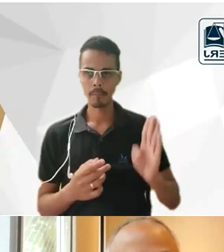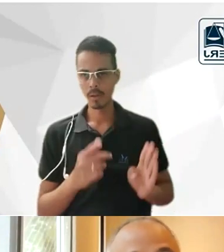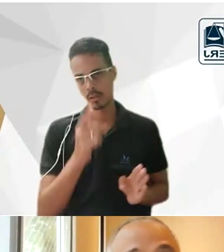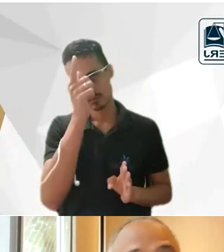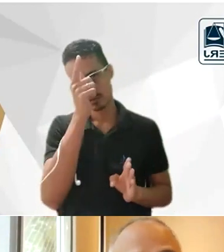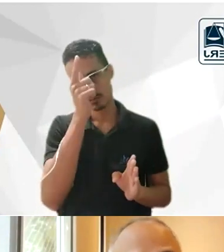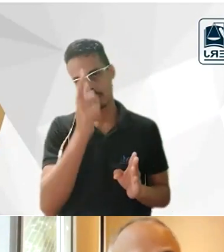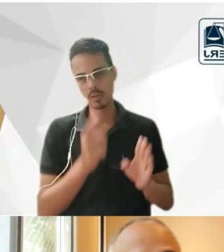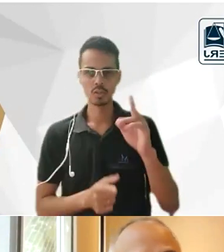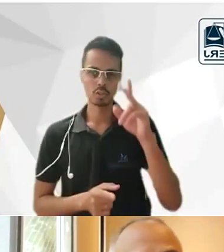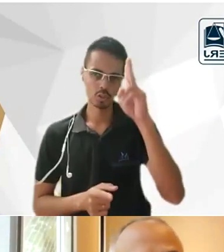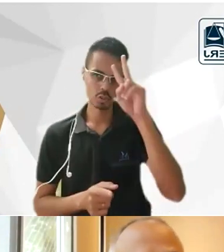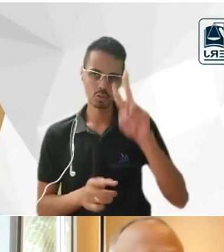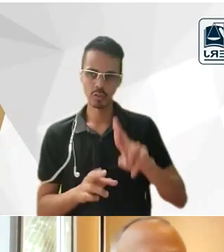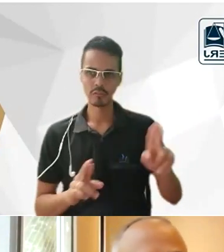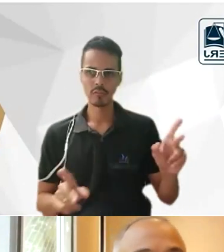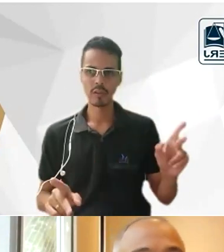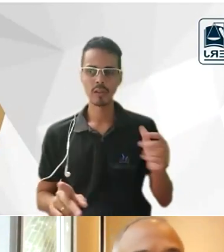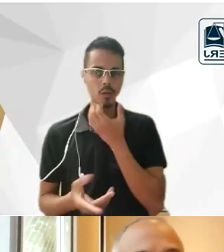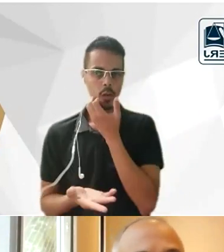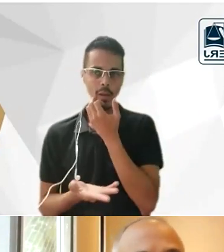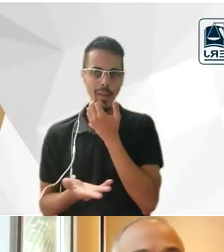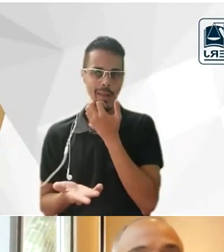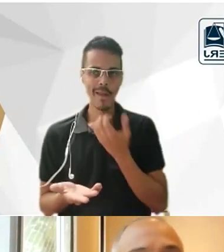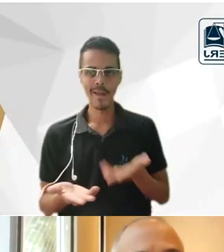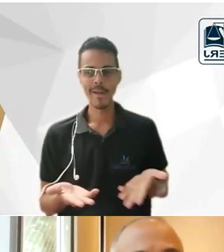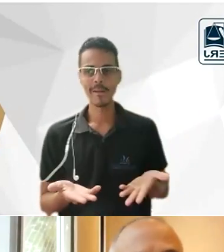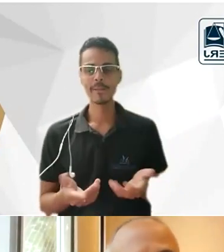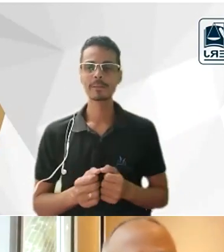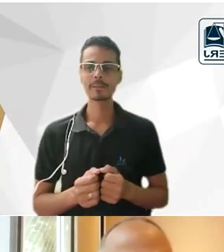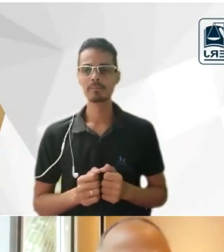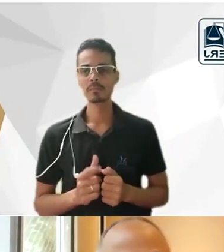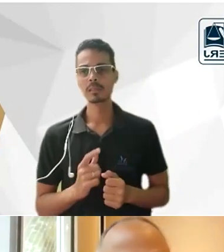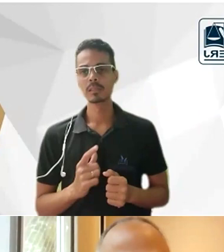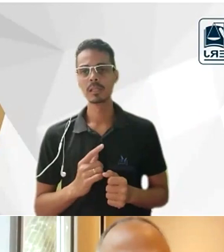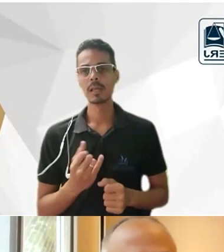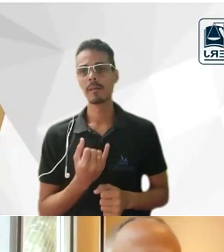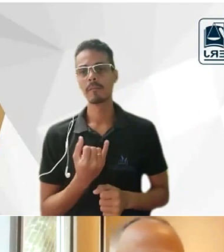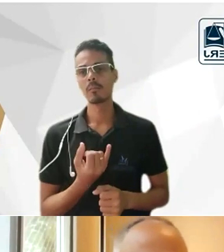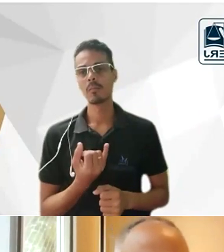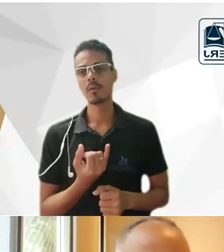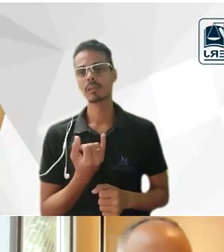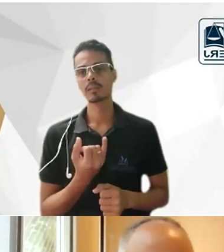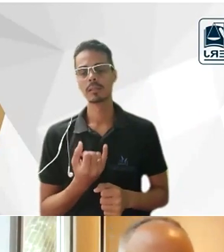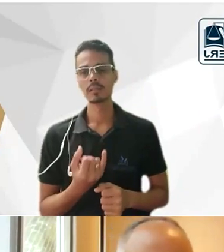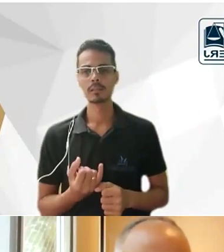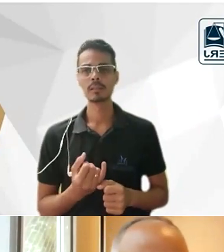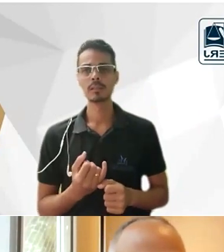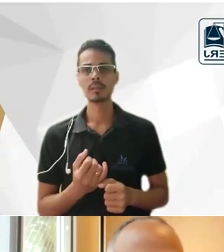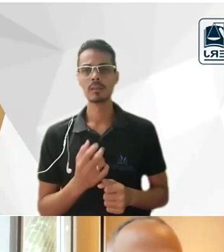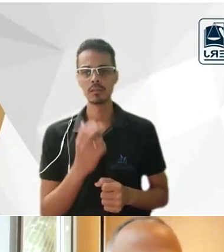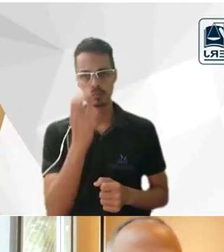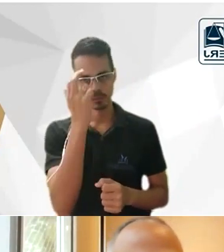e se hoje a gente pode dizer que há alguma importância do pensamento brasileiro intelectual jurista e